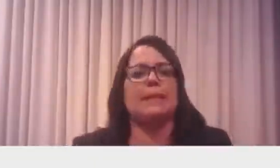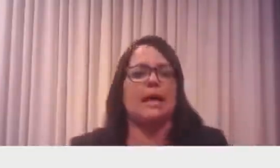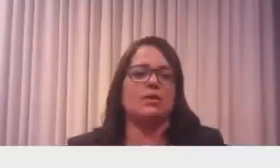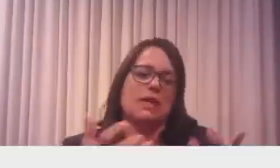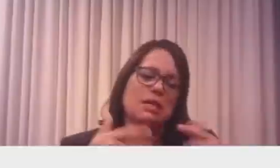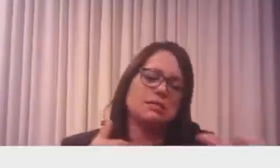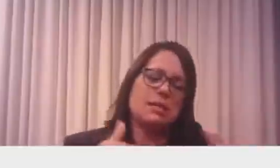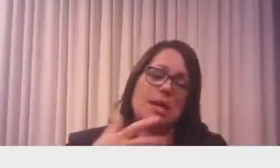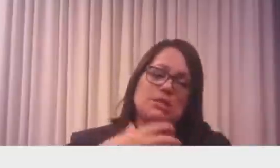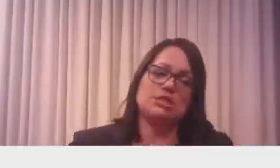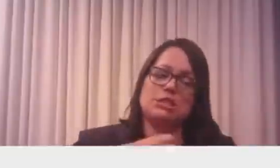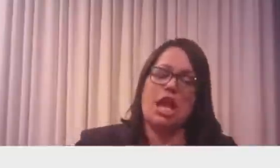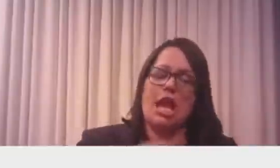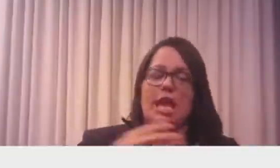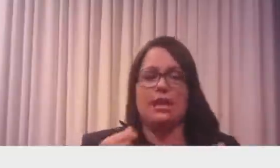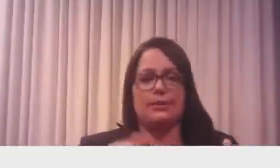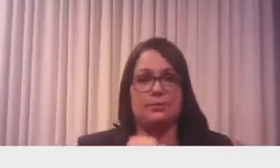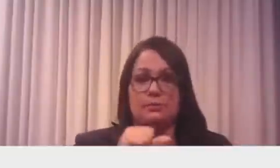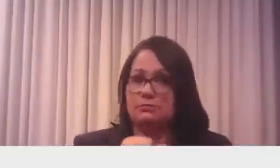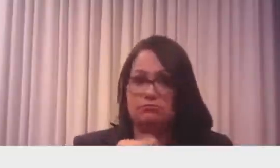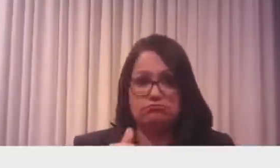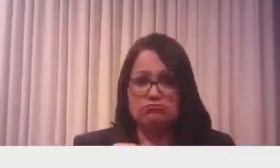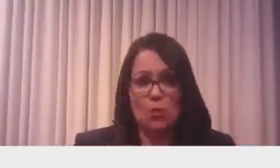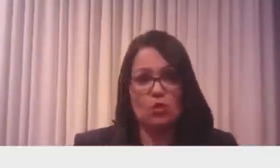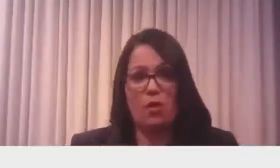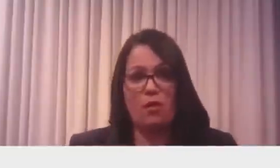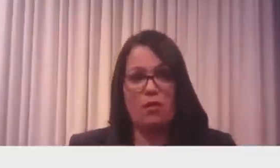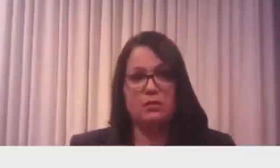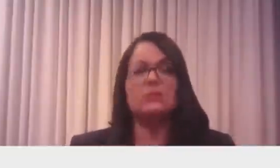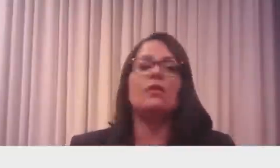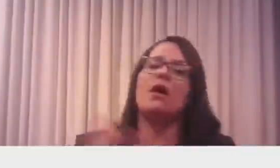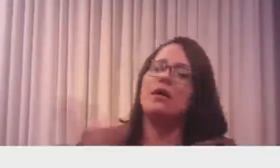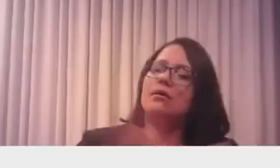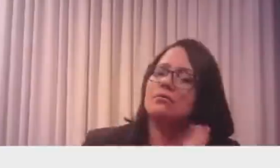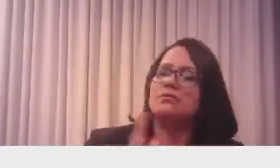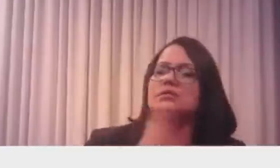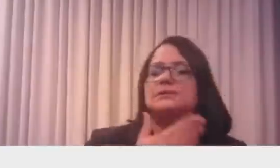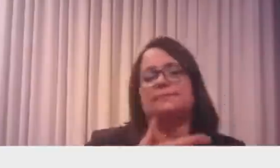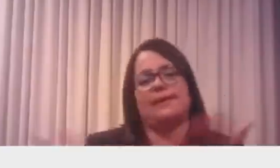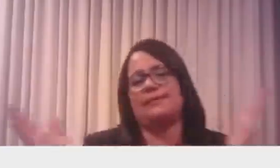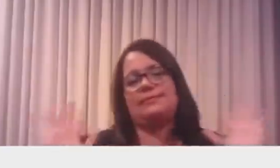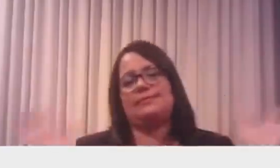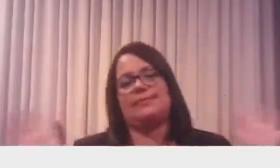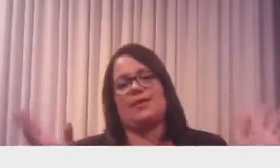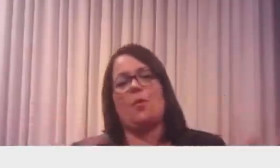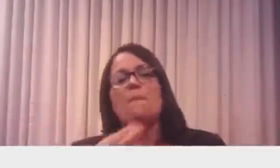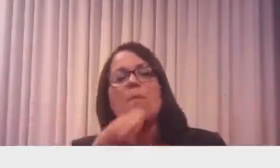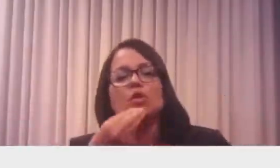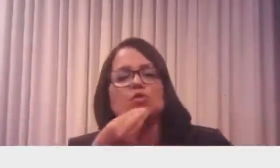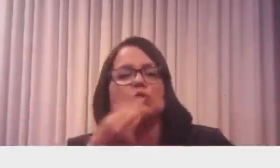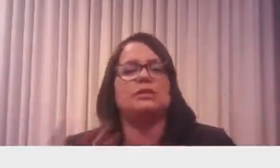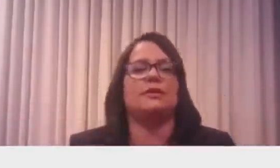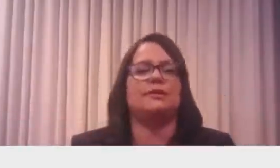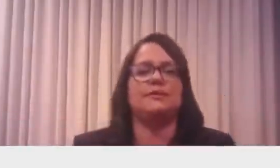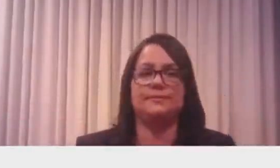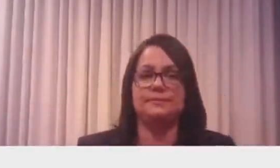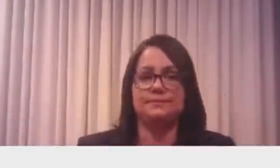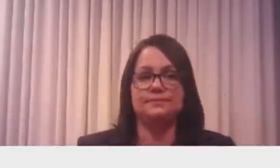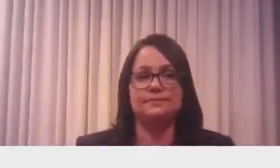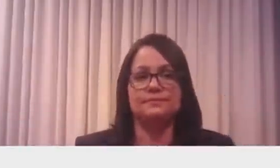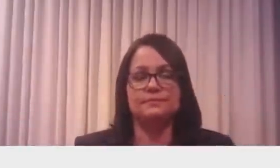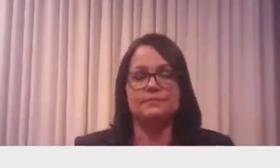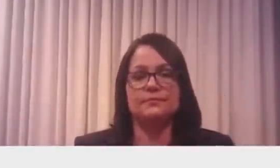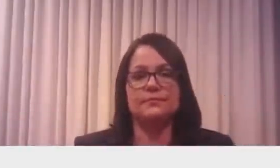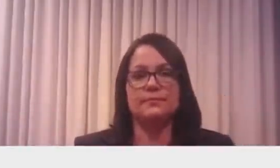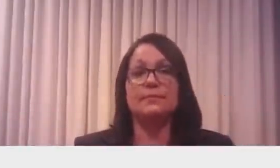trabalhar e foi modificado. Então, alguns perderam aí as suas oportunidades lá. E está bem claro aqui,